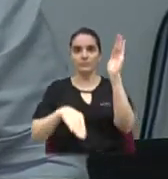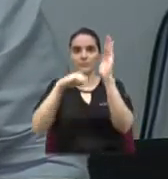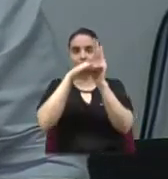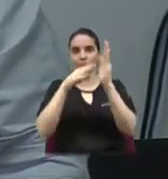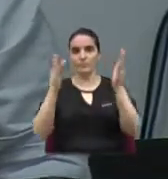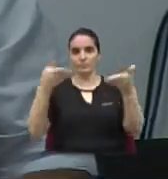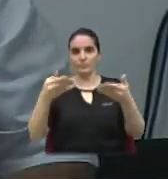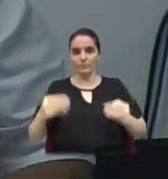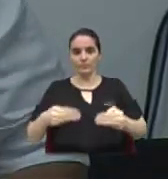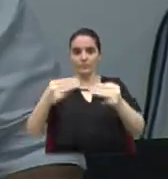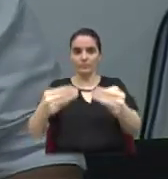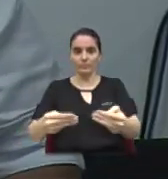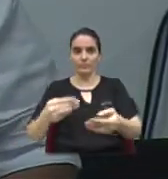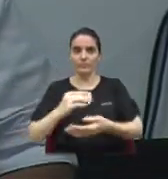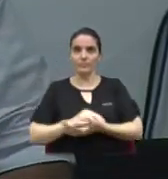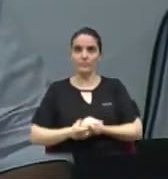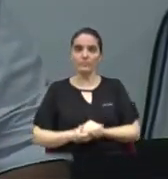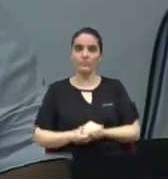seja lida as moções.